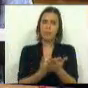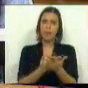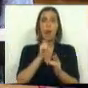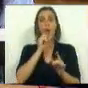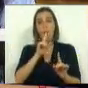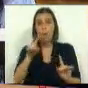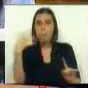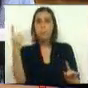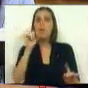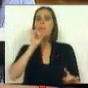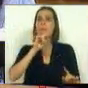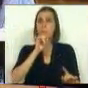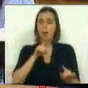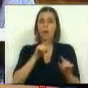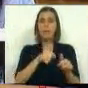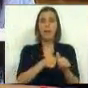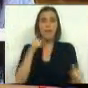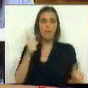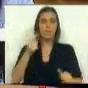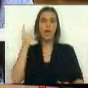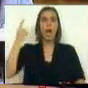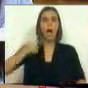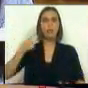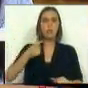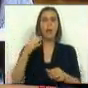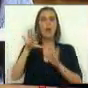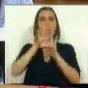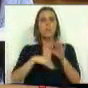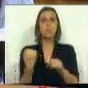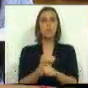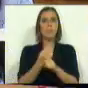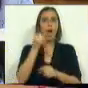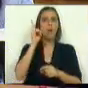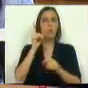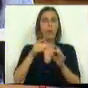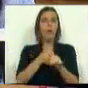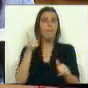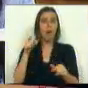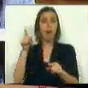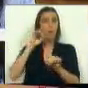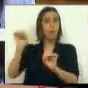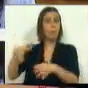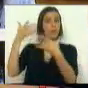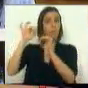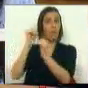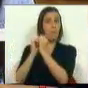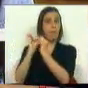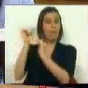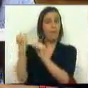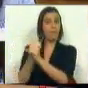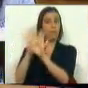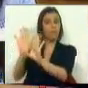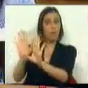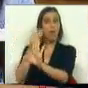ou pode contribuir para afastar a autoridade das condições de trabalho, daquilo que deve ser o seu principal papel, a sua